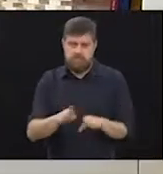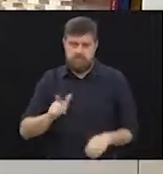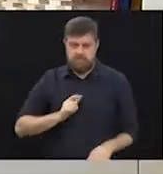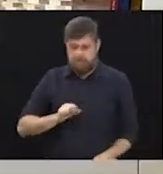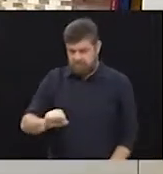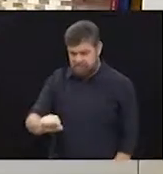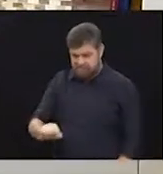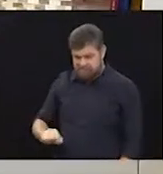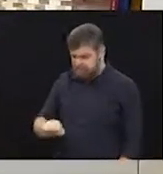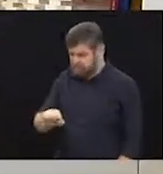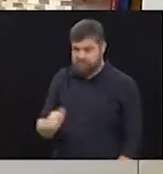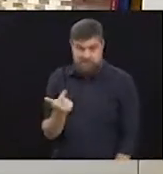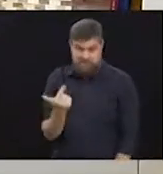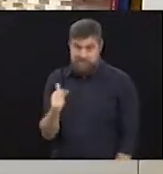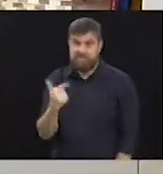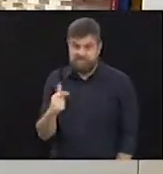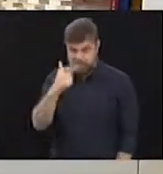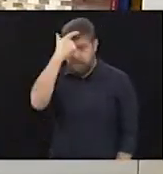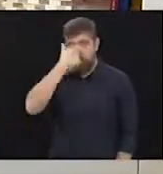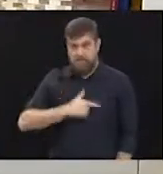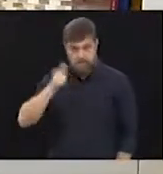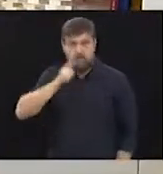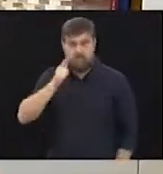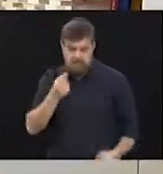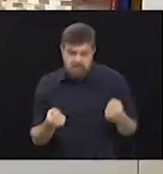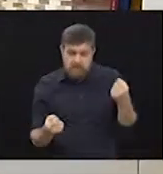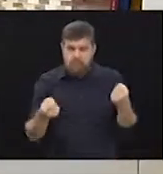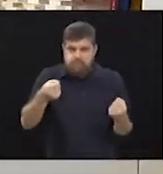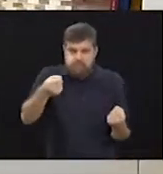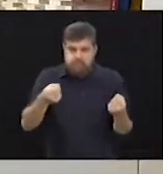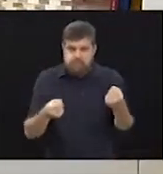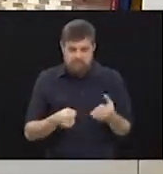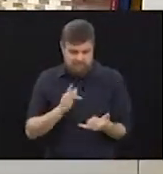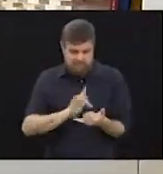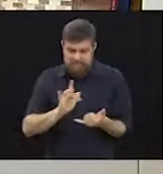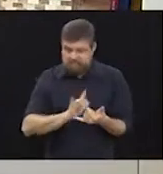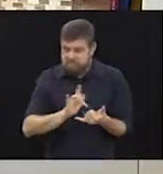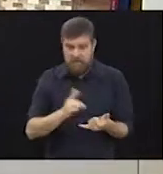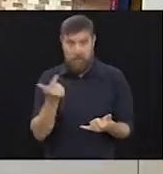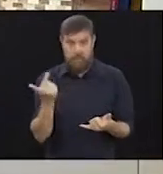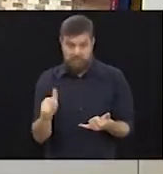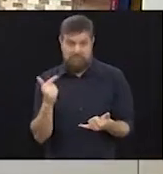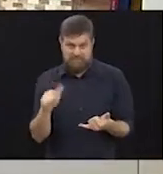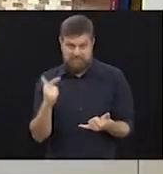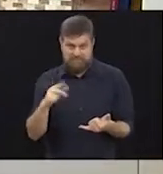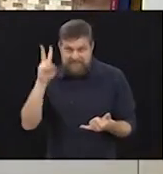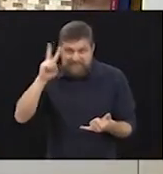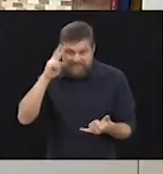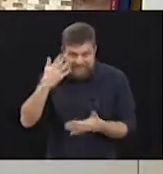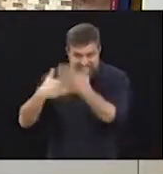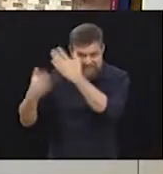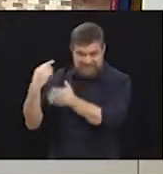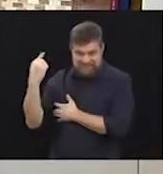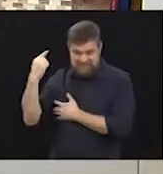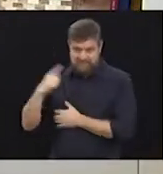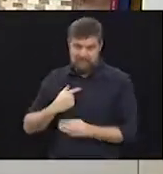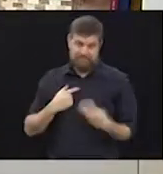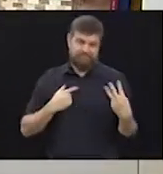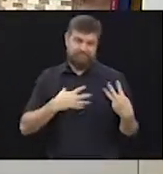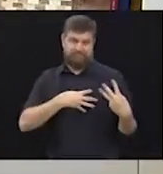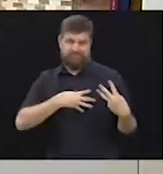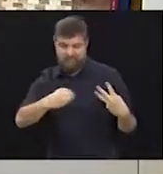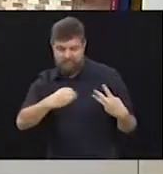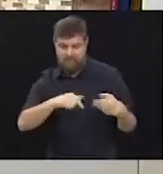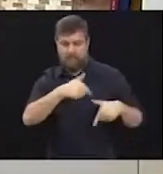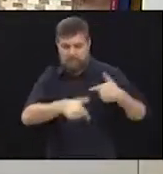automática, a gente não tinha nem celular, lembra? Então, os três filhos,